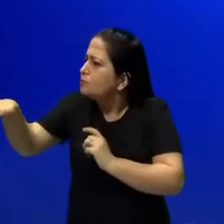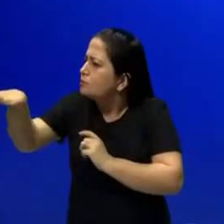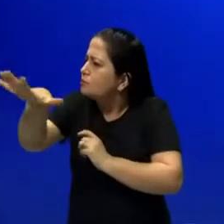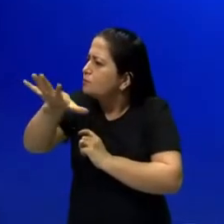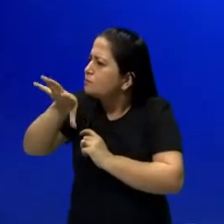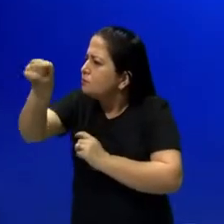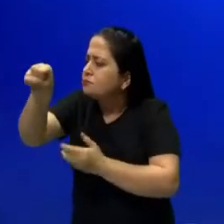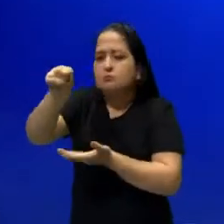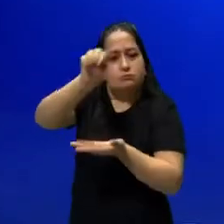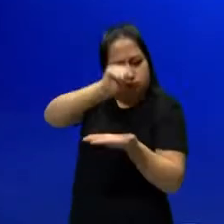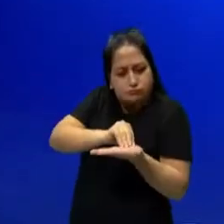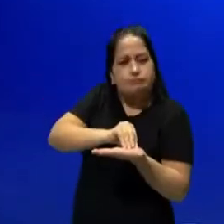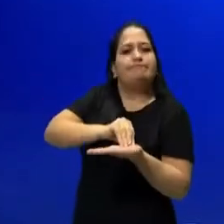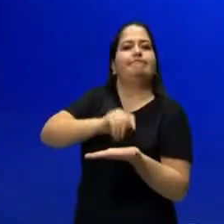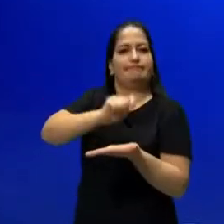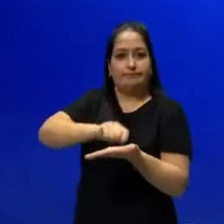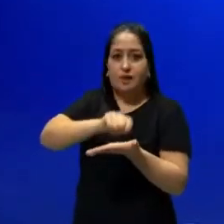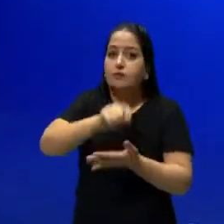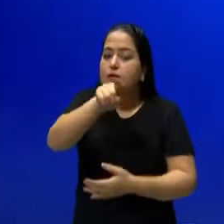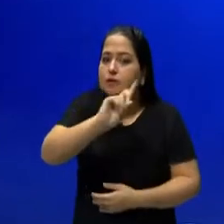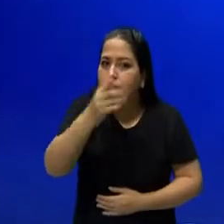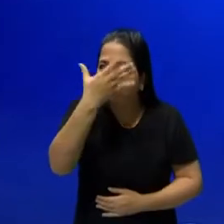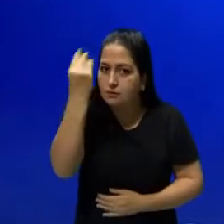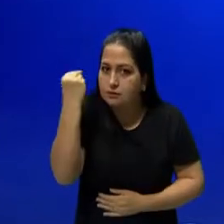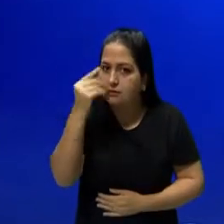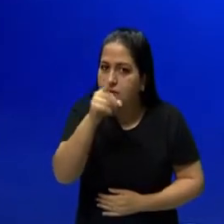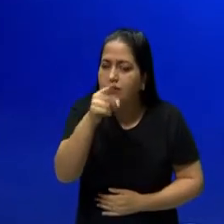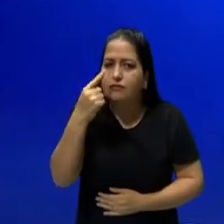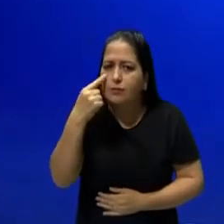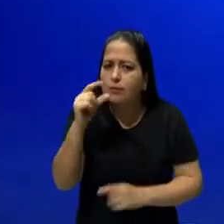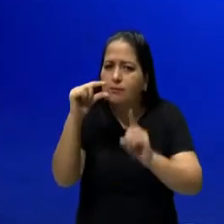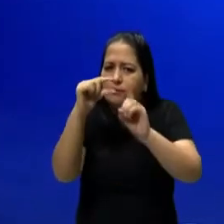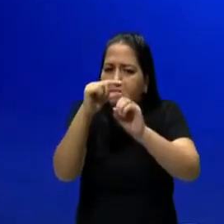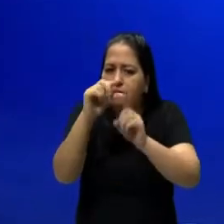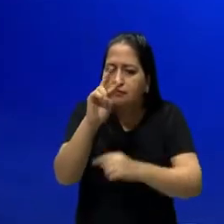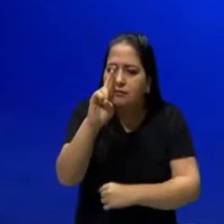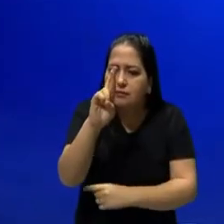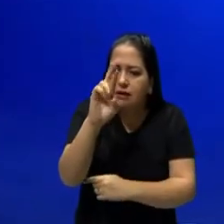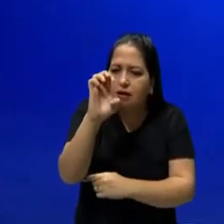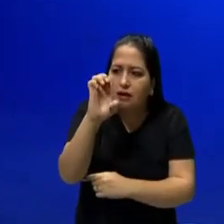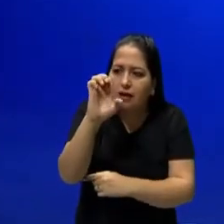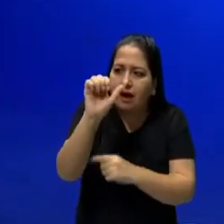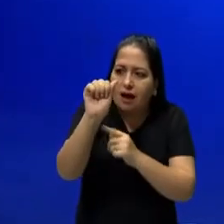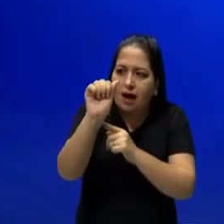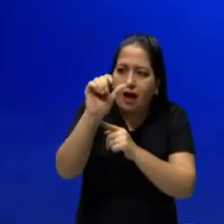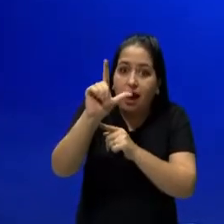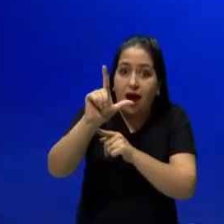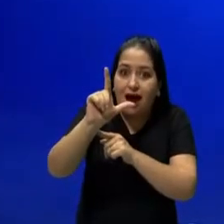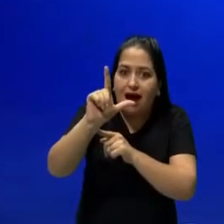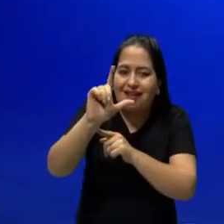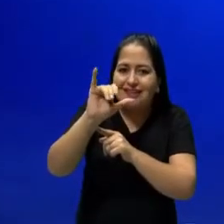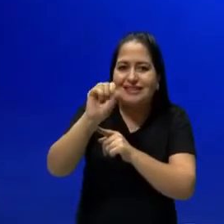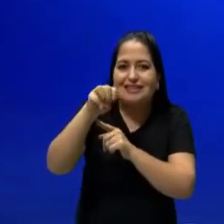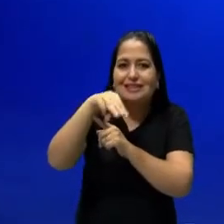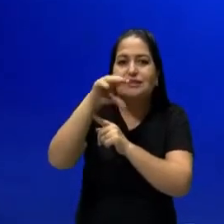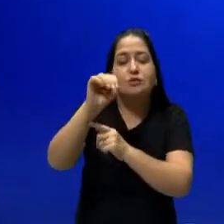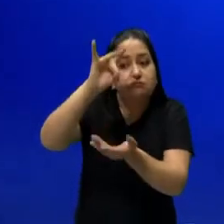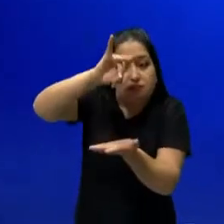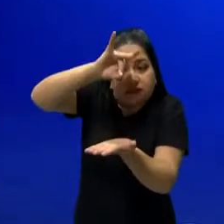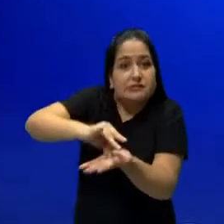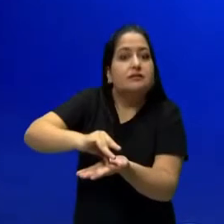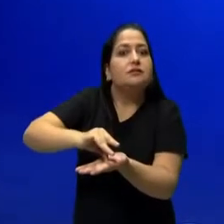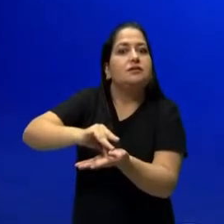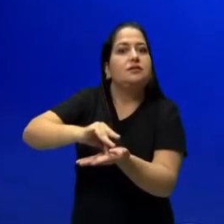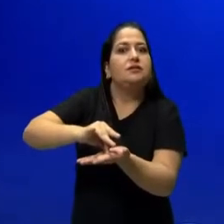Pessoal, não esqueça disso. Por que o nome é realismo? Porque nós vamos estar trabalhando com a